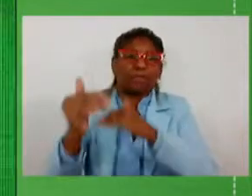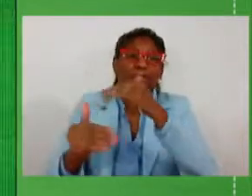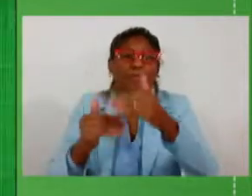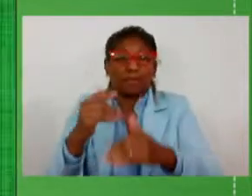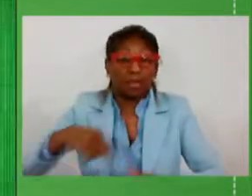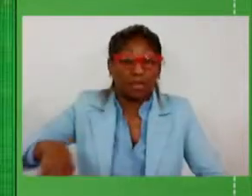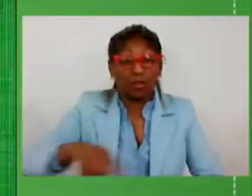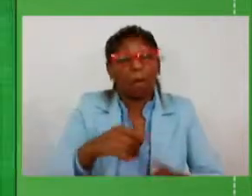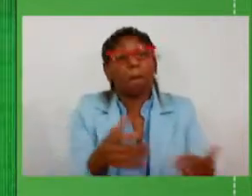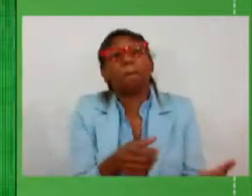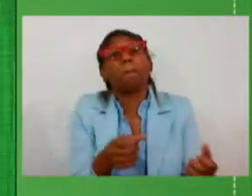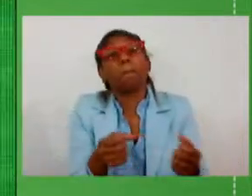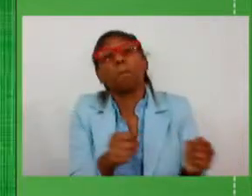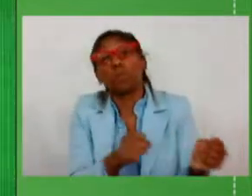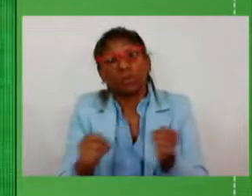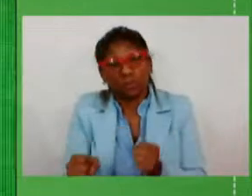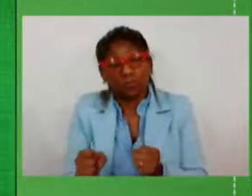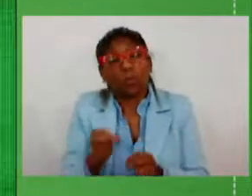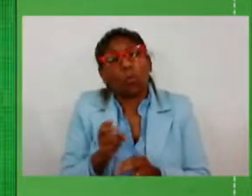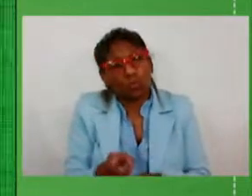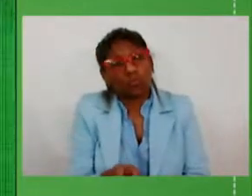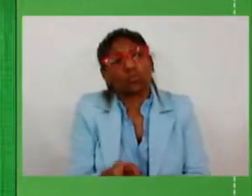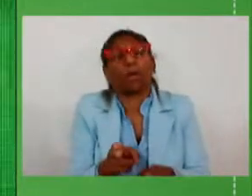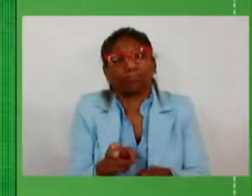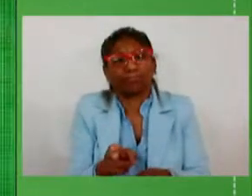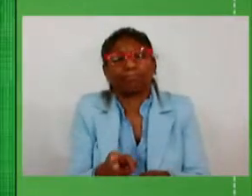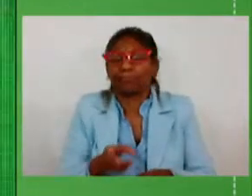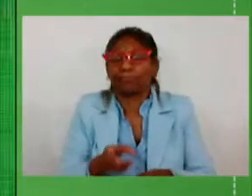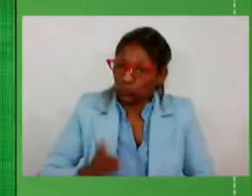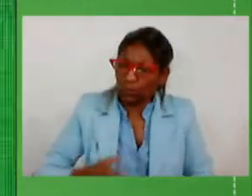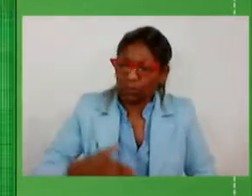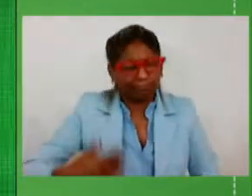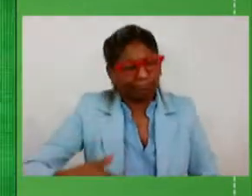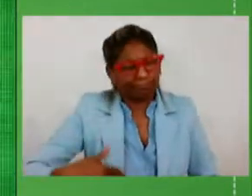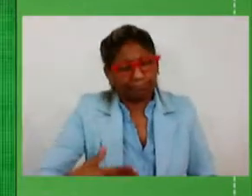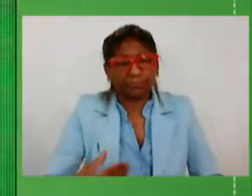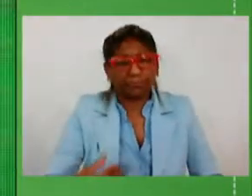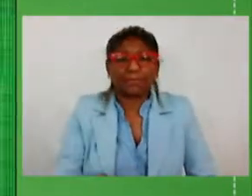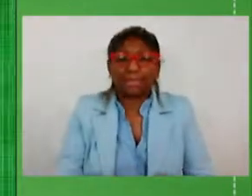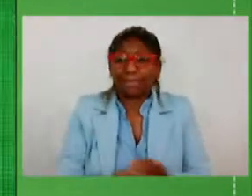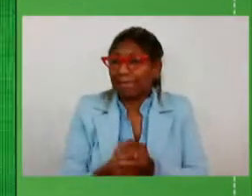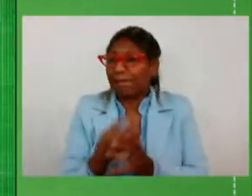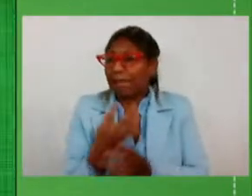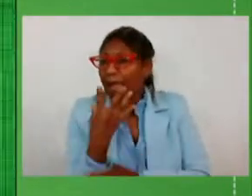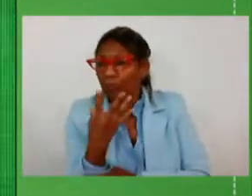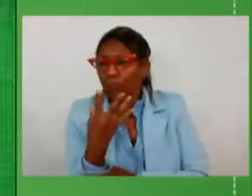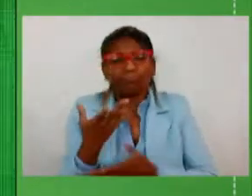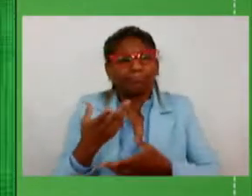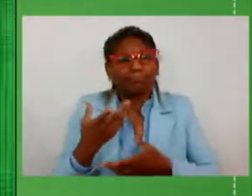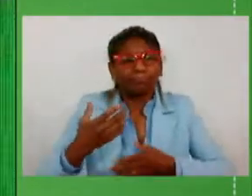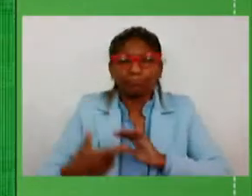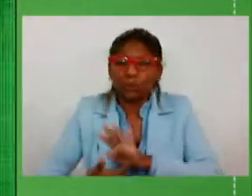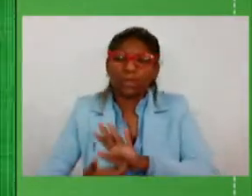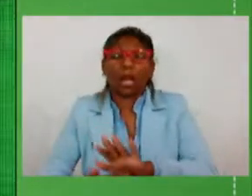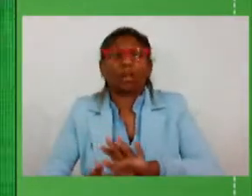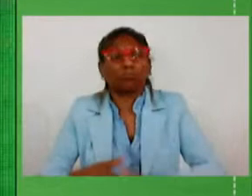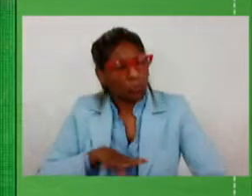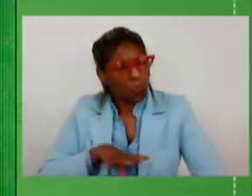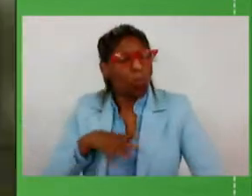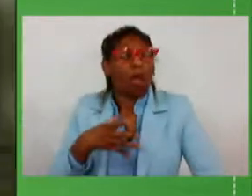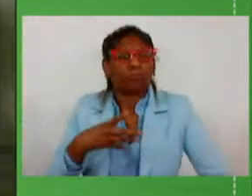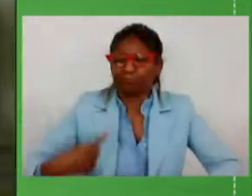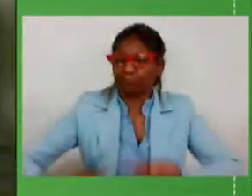continuar exatamente nessa batida criando convergências e enfrentando os